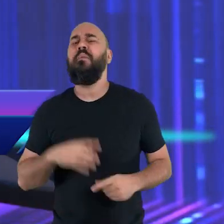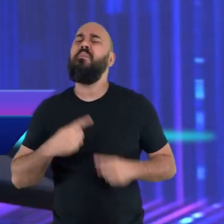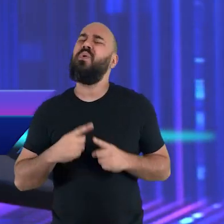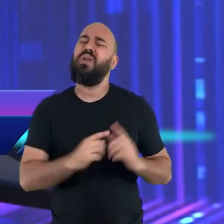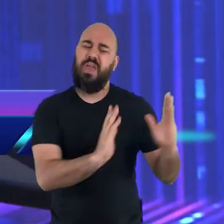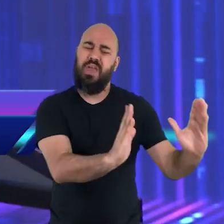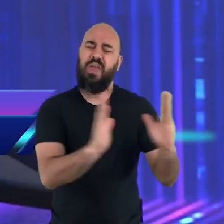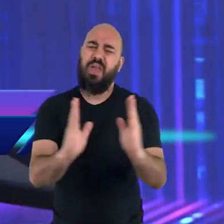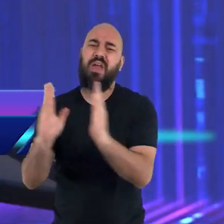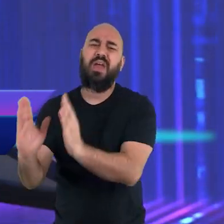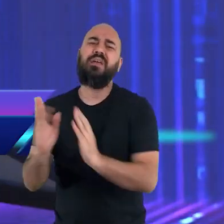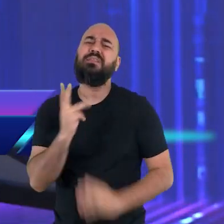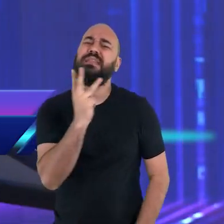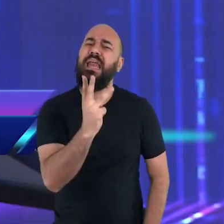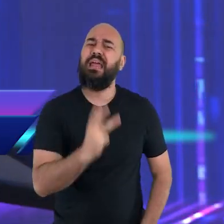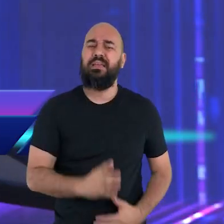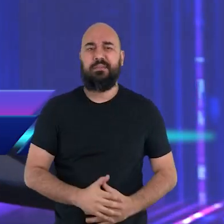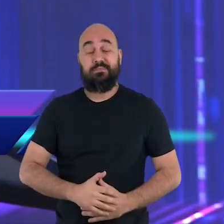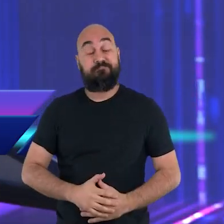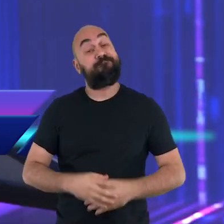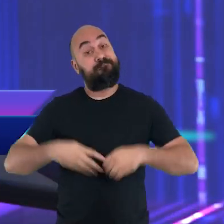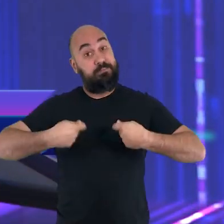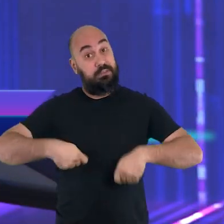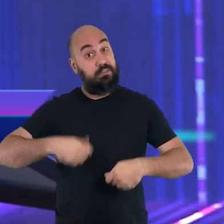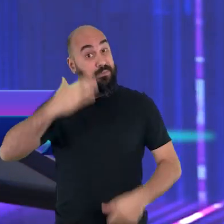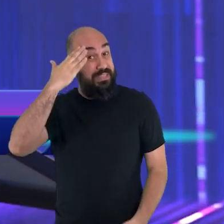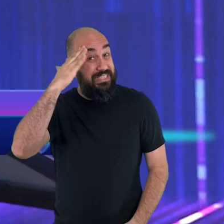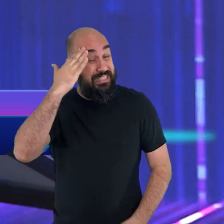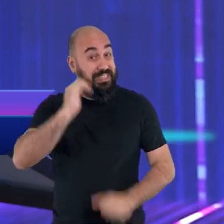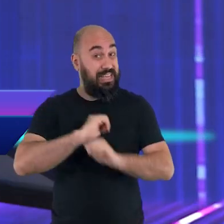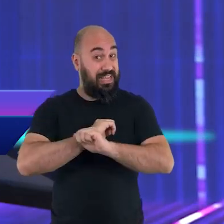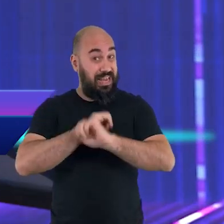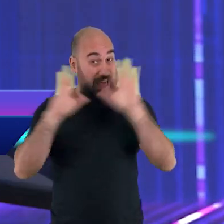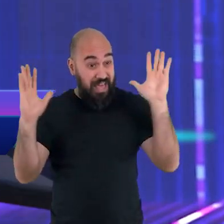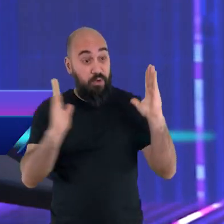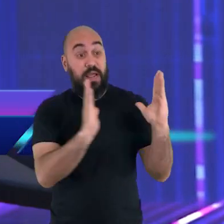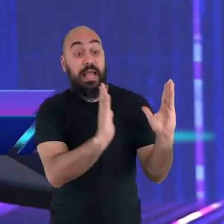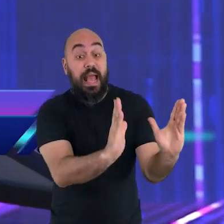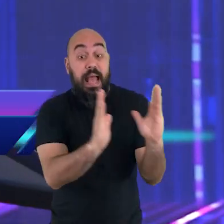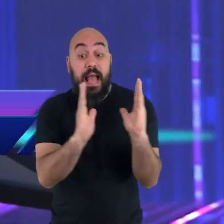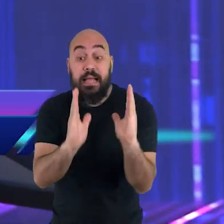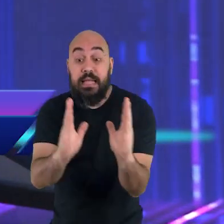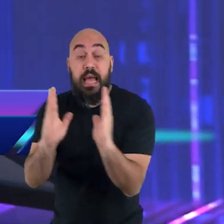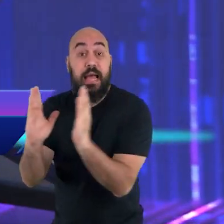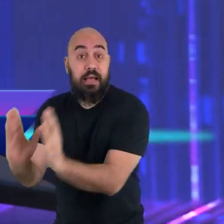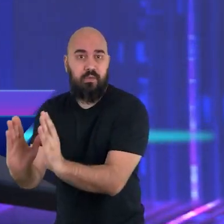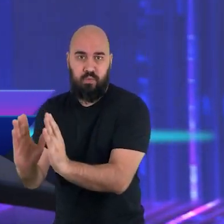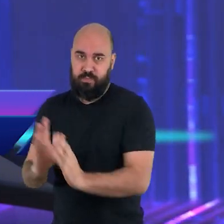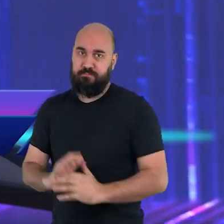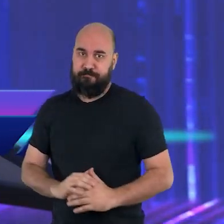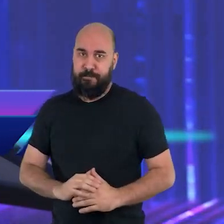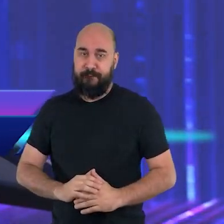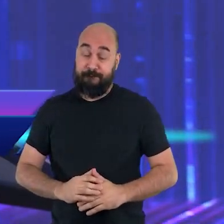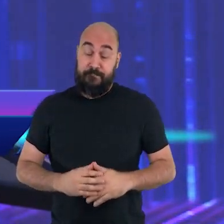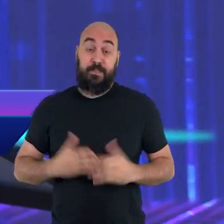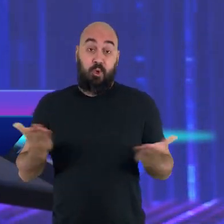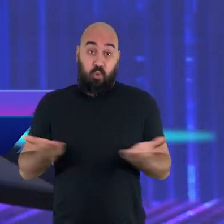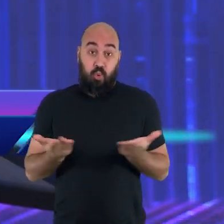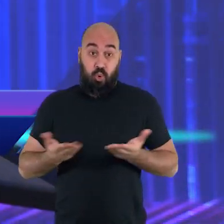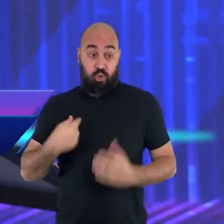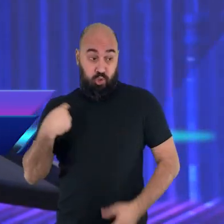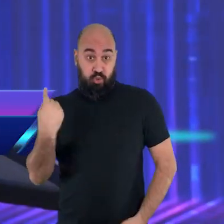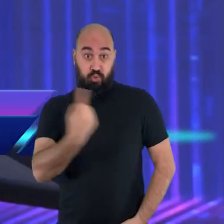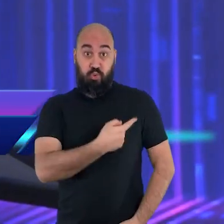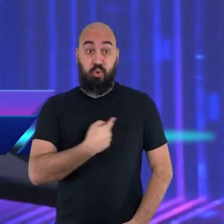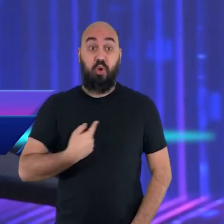exatamente cada uma dessas etapas. Hoje, nós, seres humanos, de acordo com a Bíblia, com a palavra de